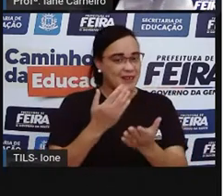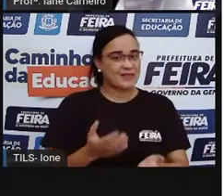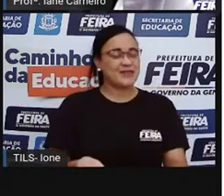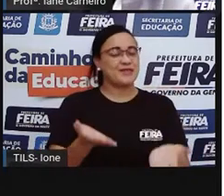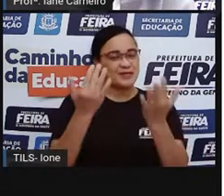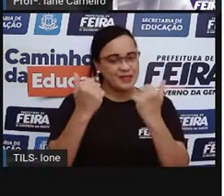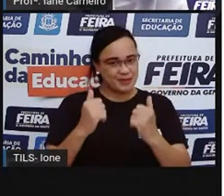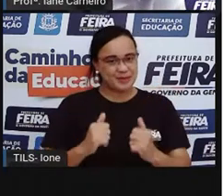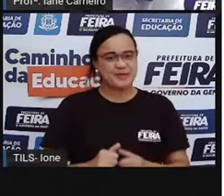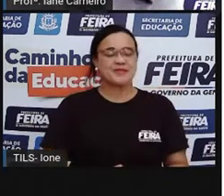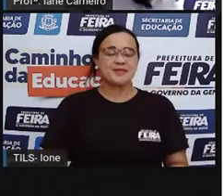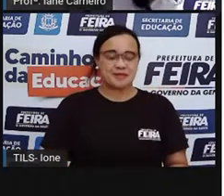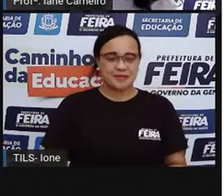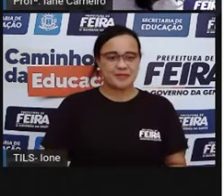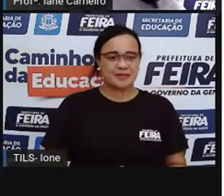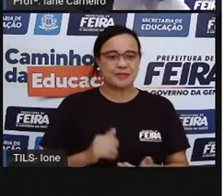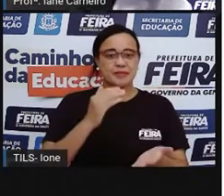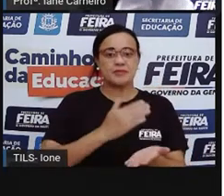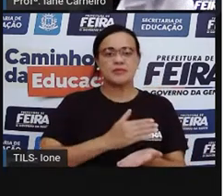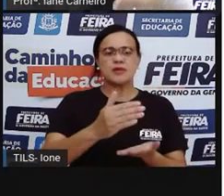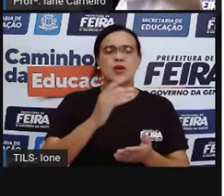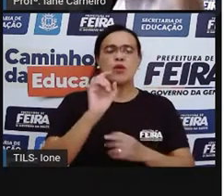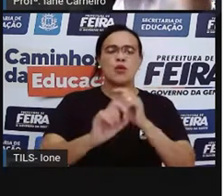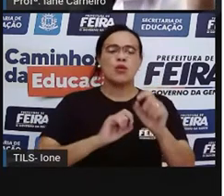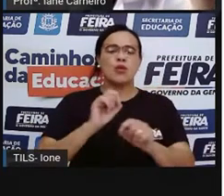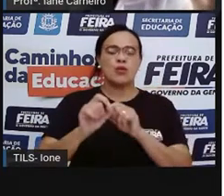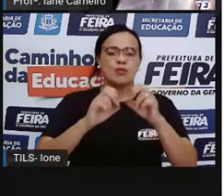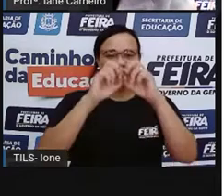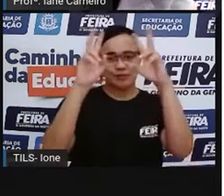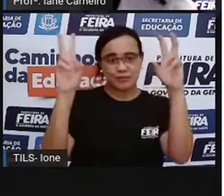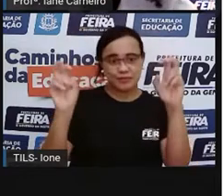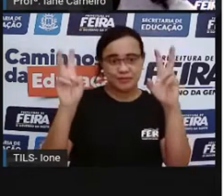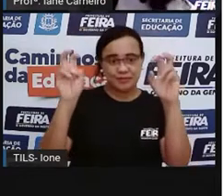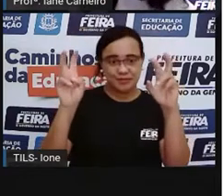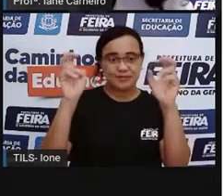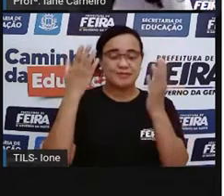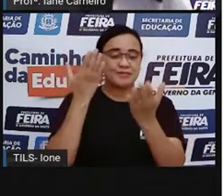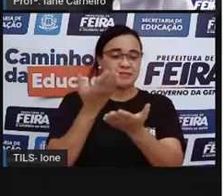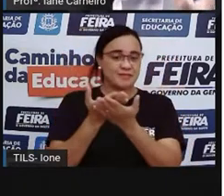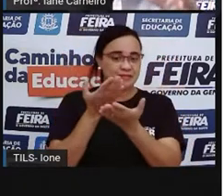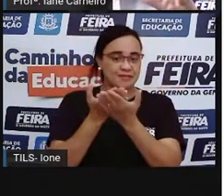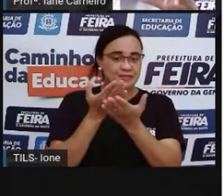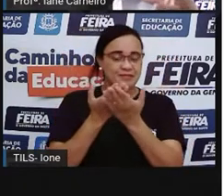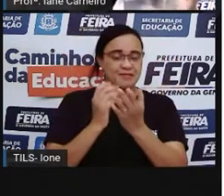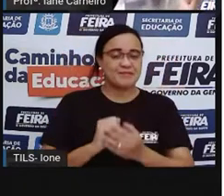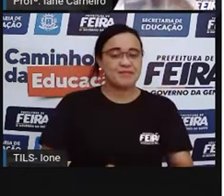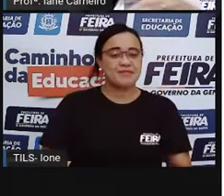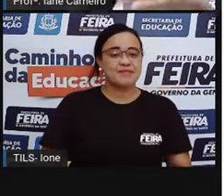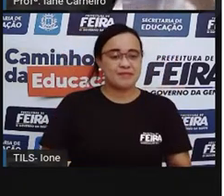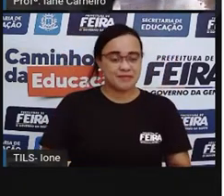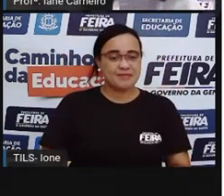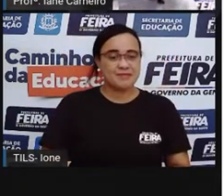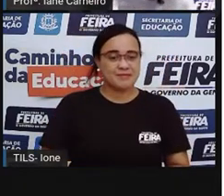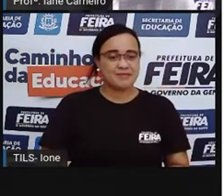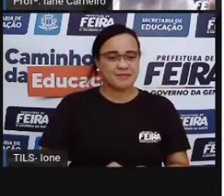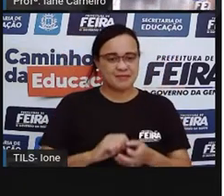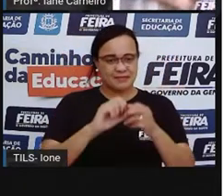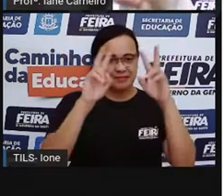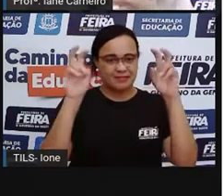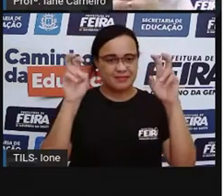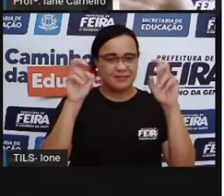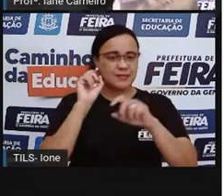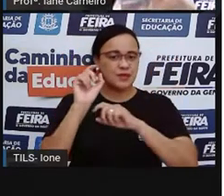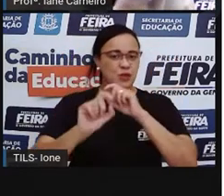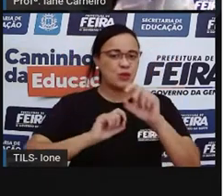lá? Então, para começar, a Prova vai ler o tema da nossa aula de hoje, que na verdade o nosso tema de hoje,